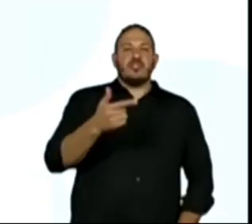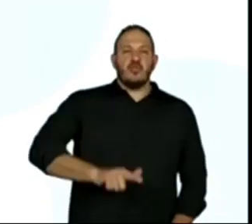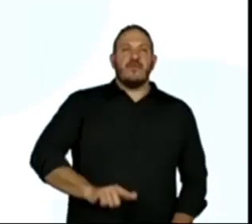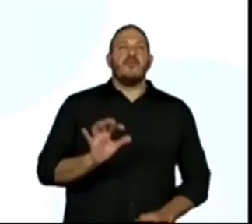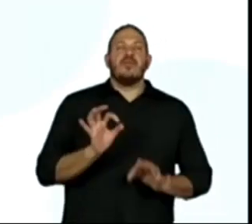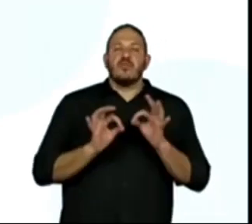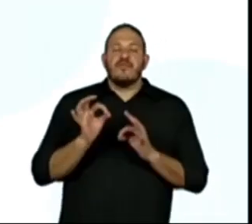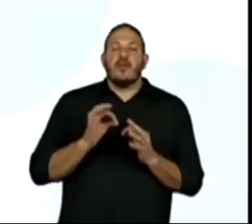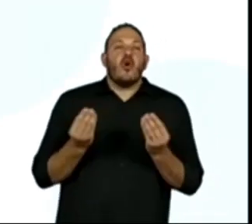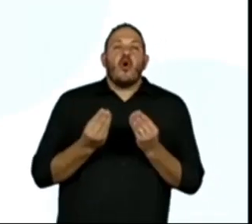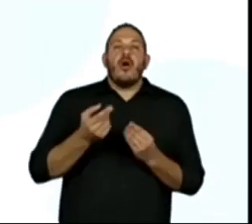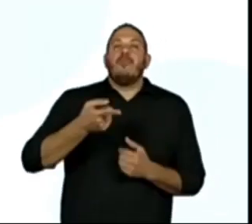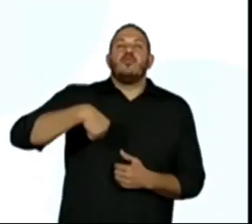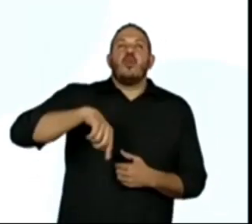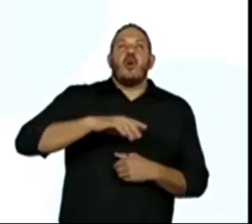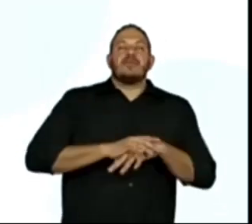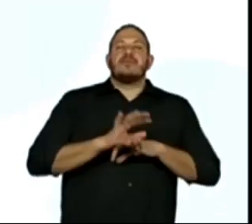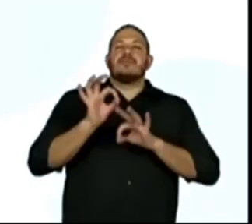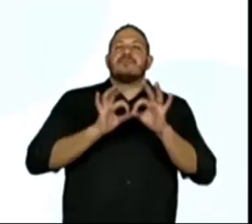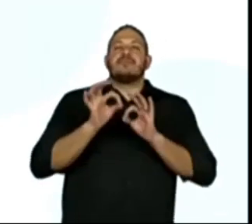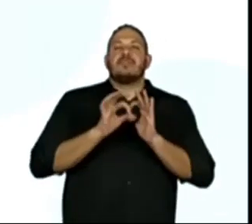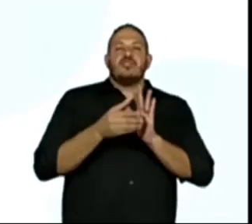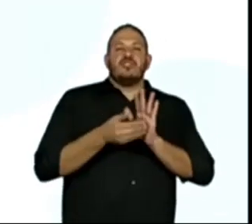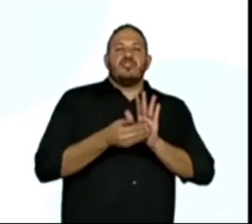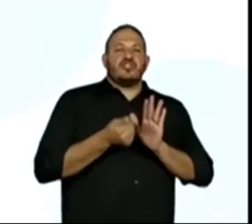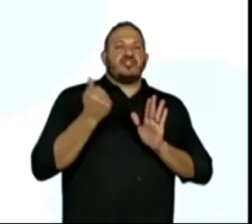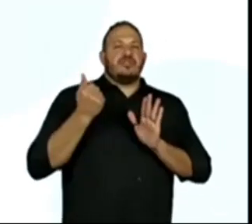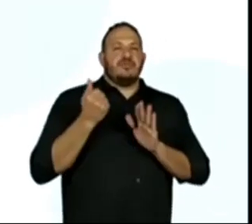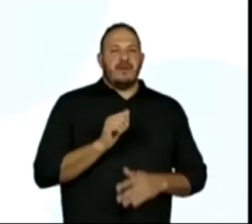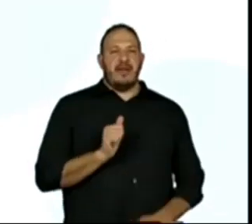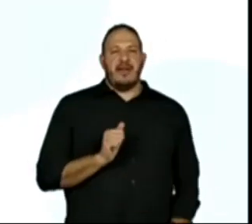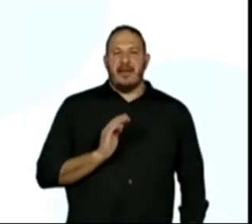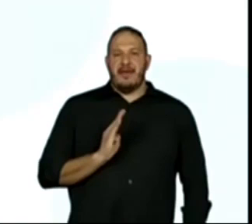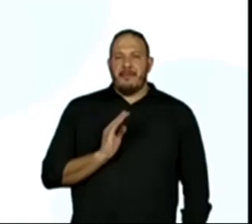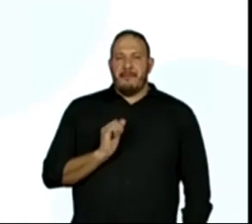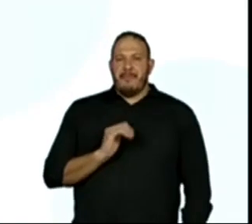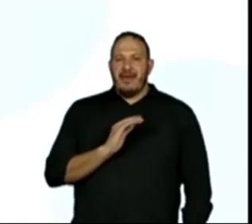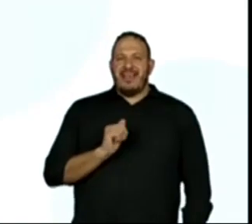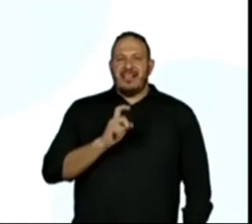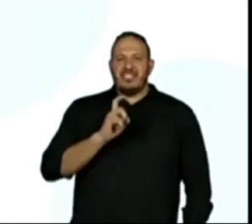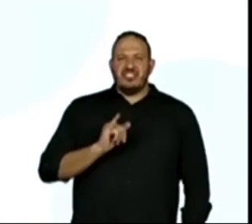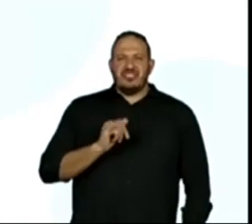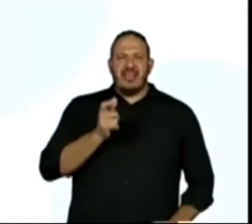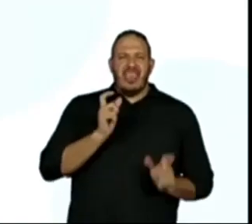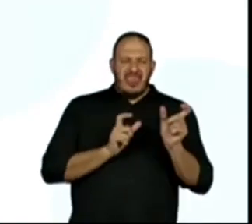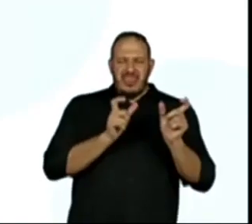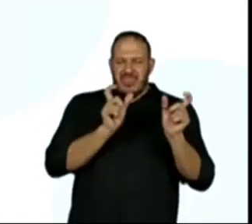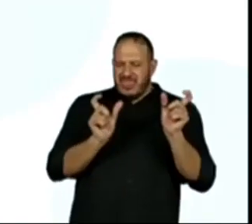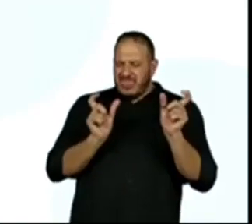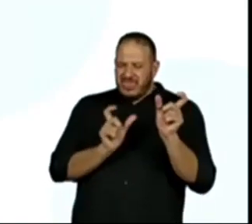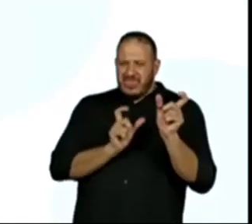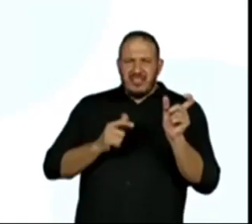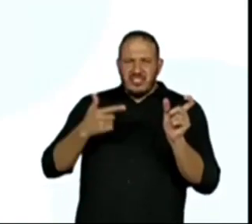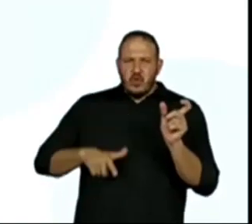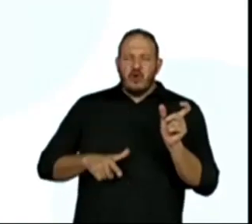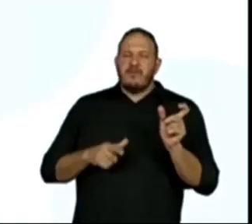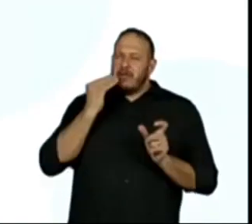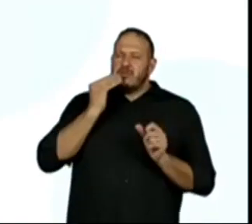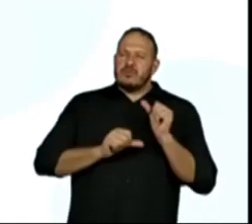como nós resolvemos tirando o abacaxi. O abacaxi repetido, né? Desse texto, ó.